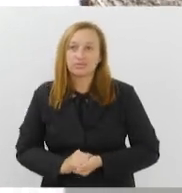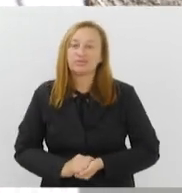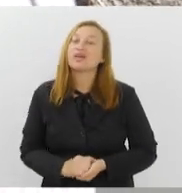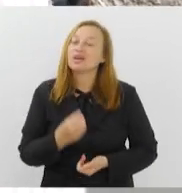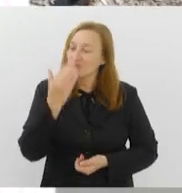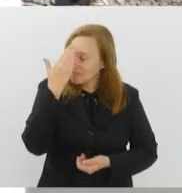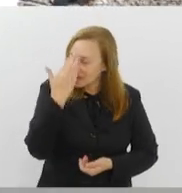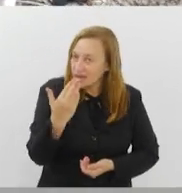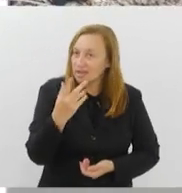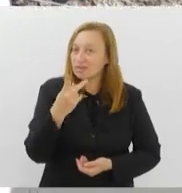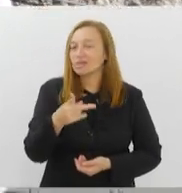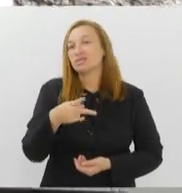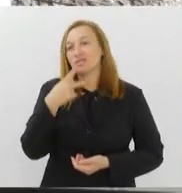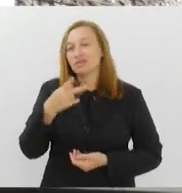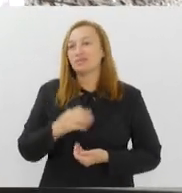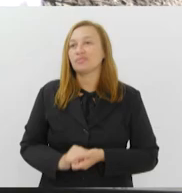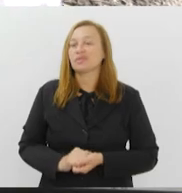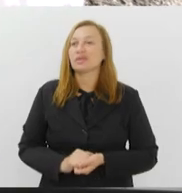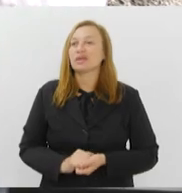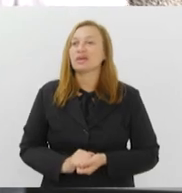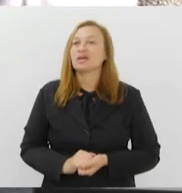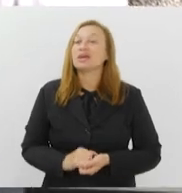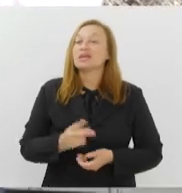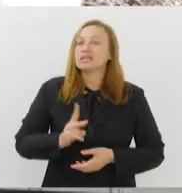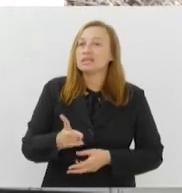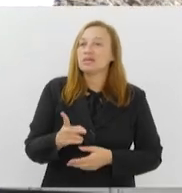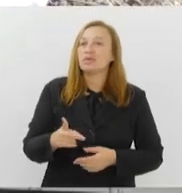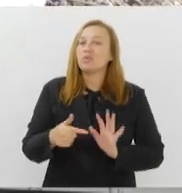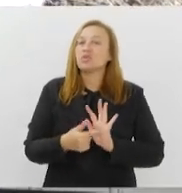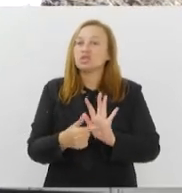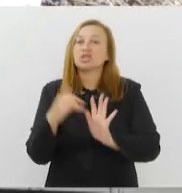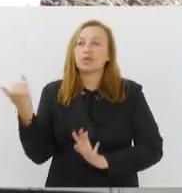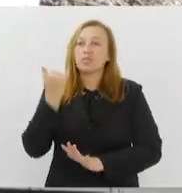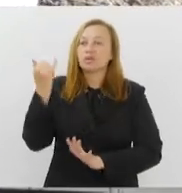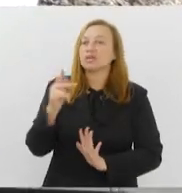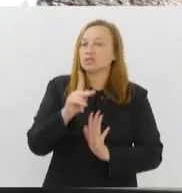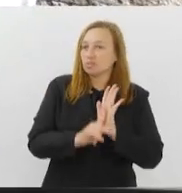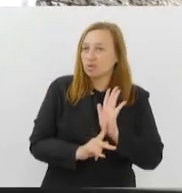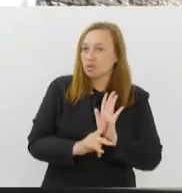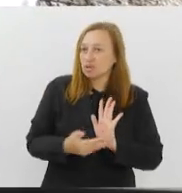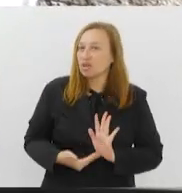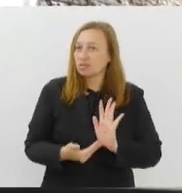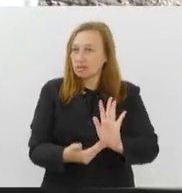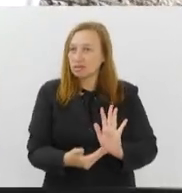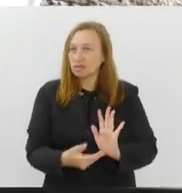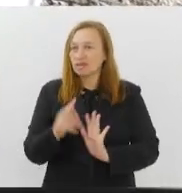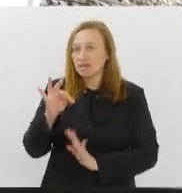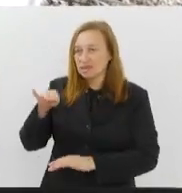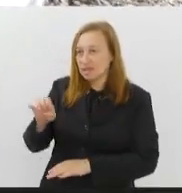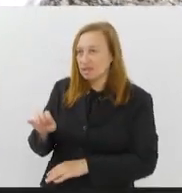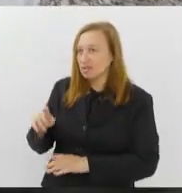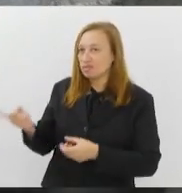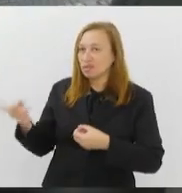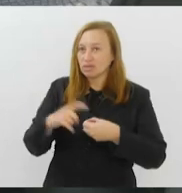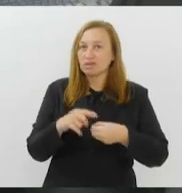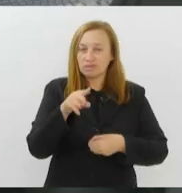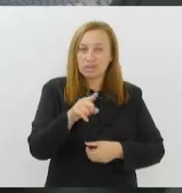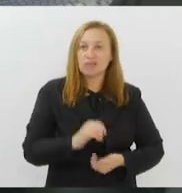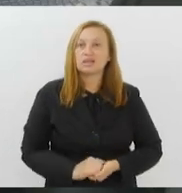Julia, muito obrigado pela participação. Sempre destacando a importância desses projetos como esse, né, Vicente? Voltamos com você no estúdio.